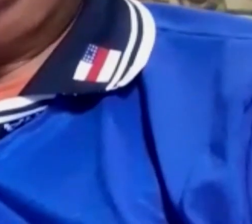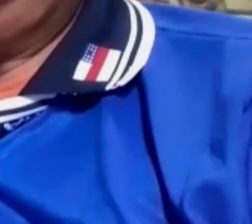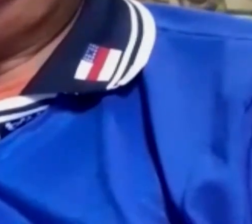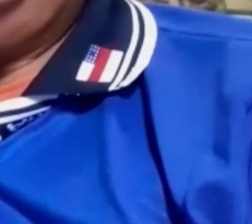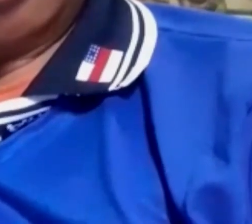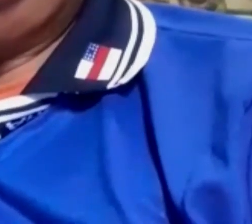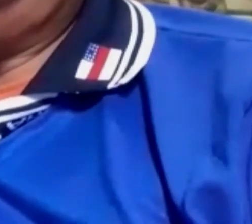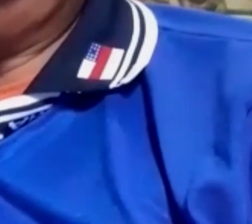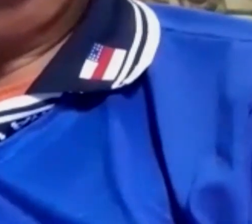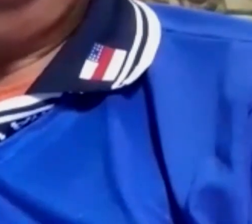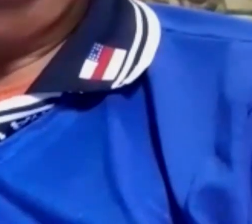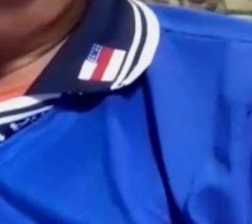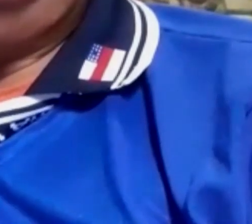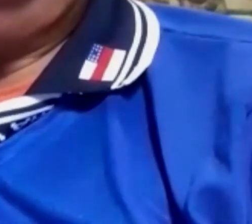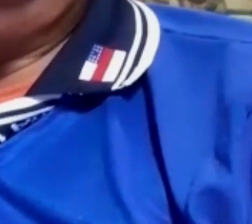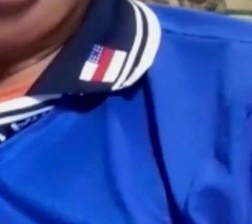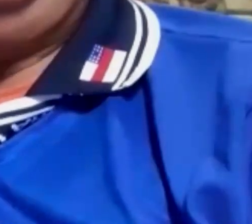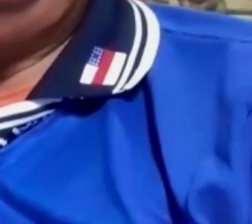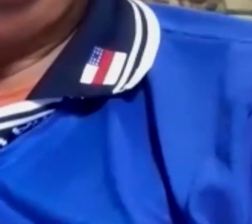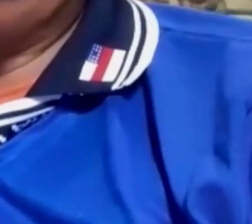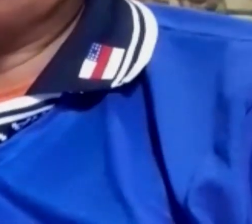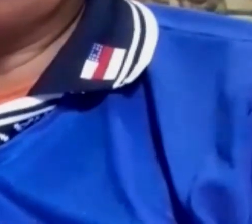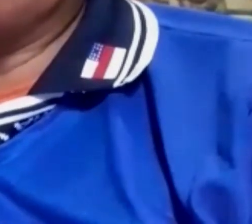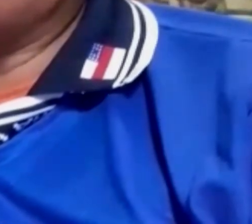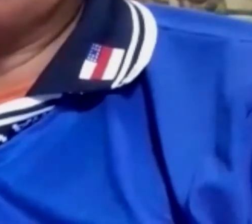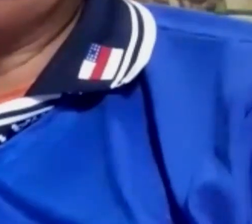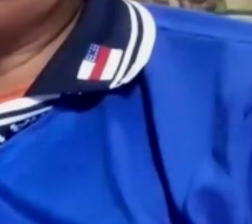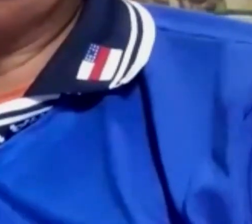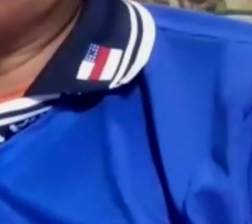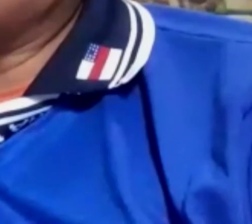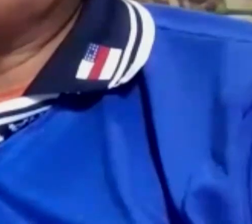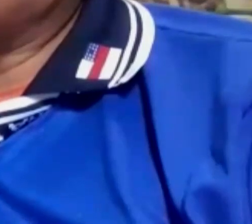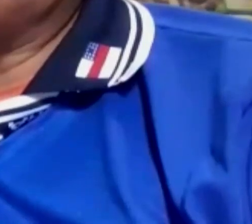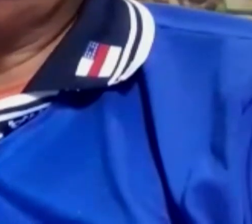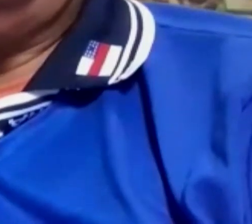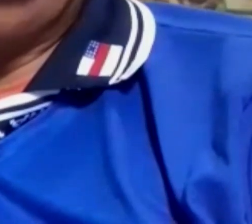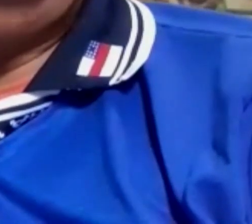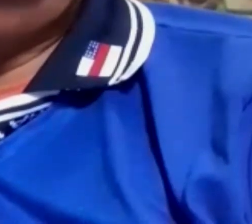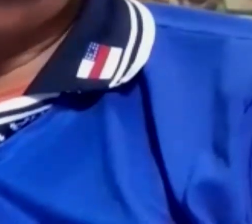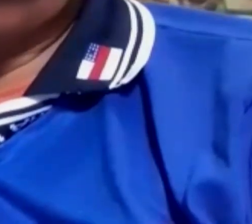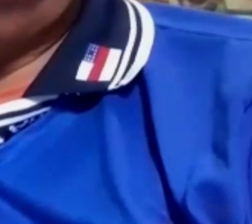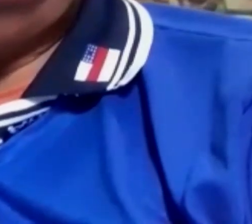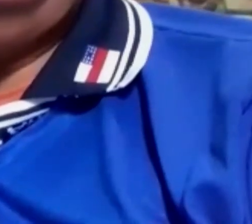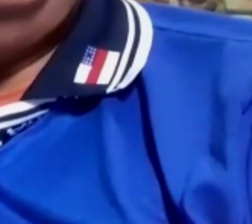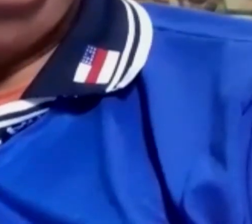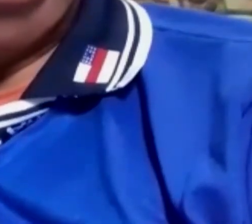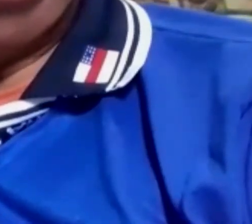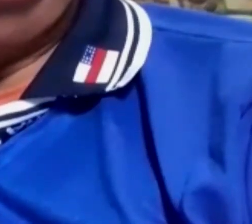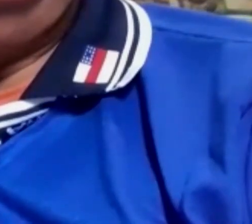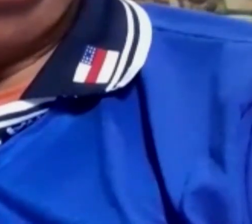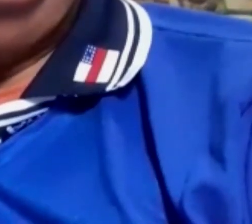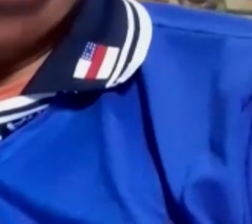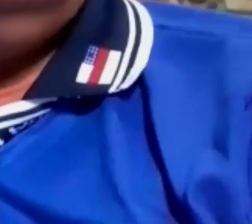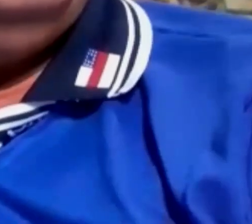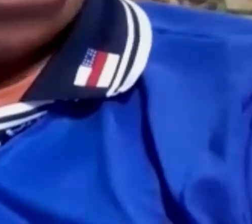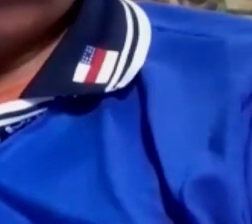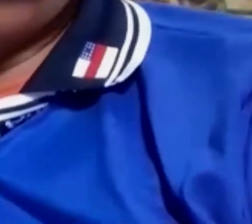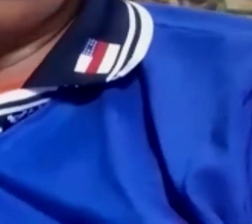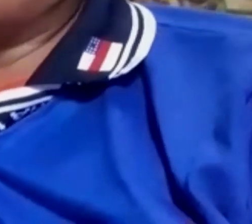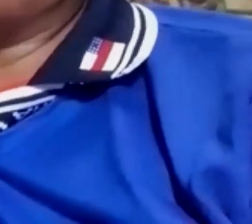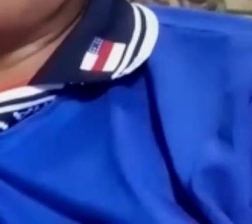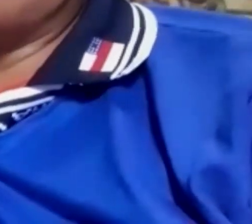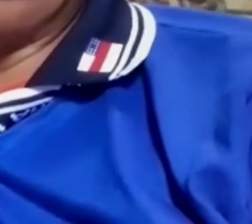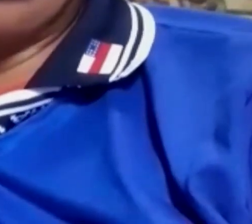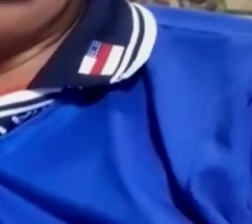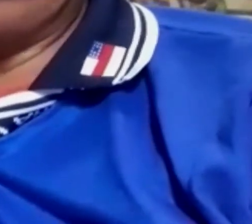Mas, estou aqui para trazer até vocês a dica do filme O Preço de um Desafio, que fala